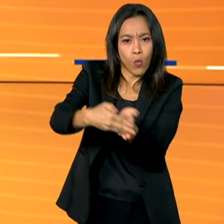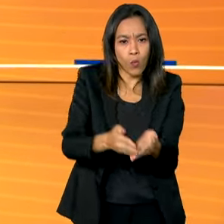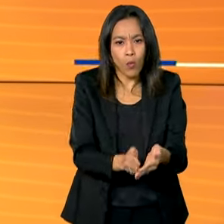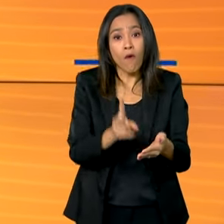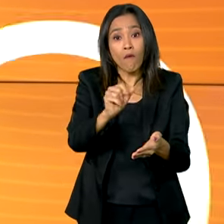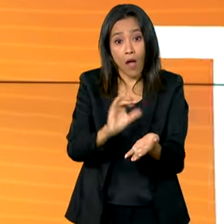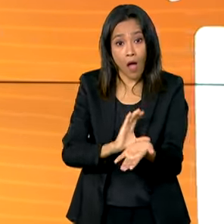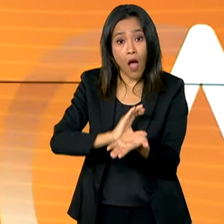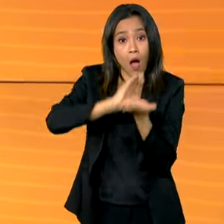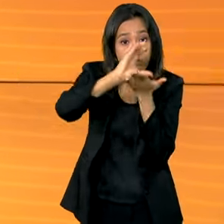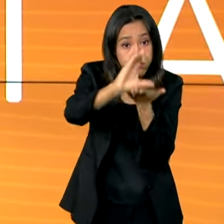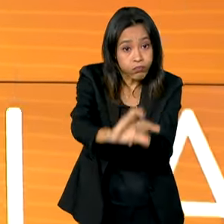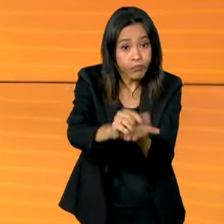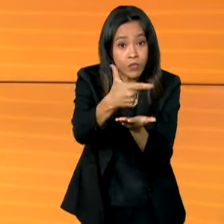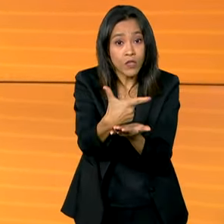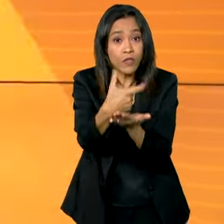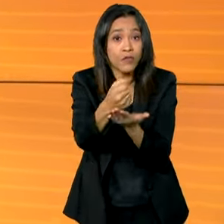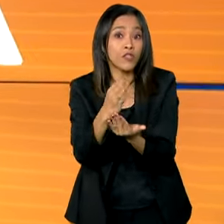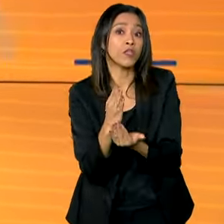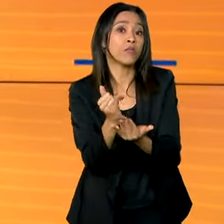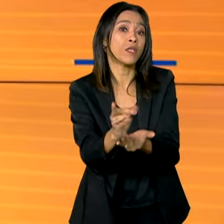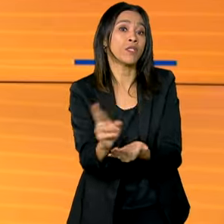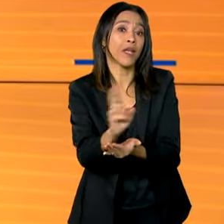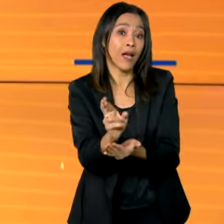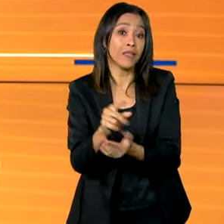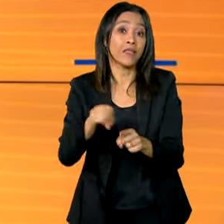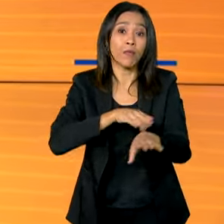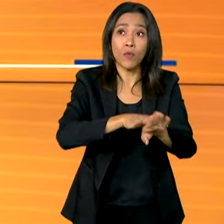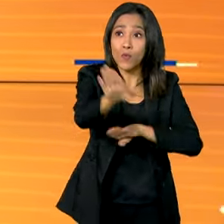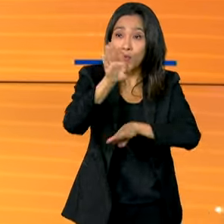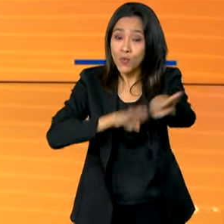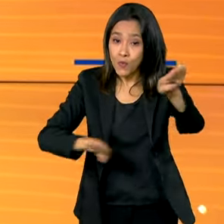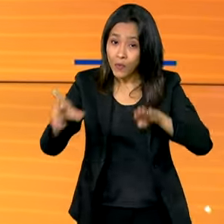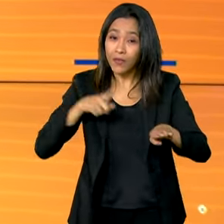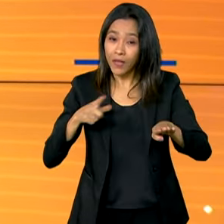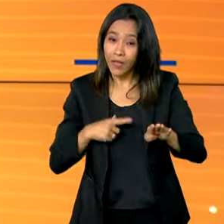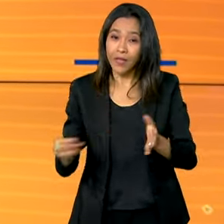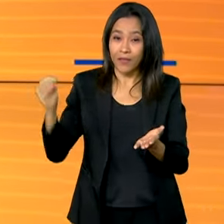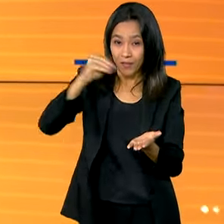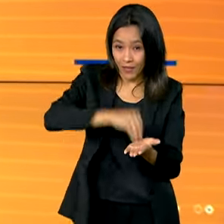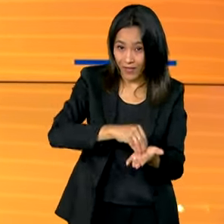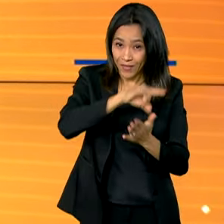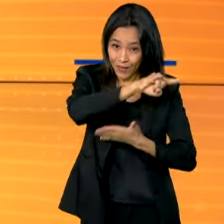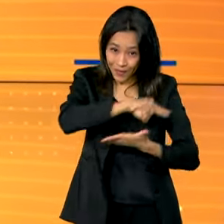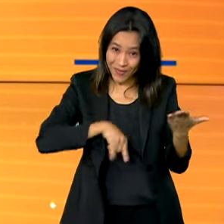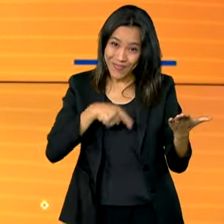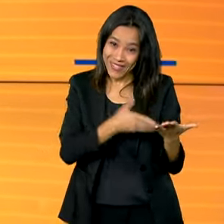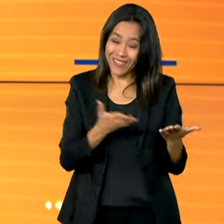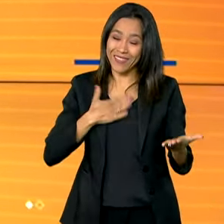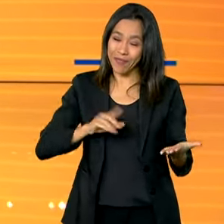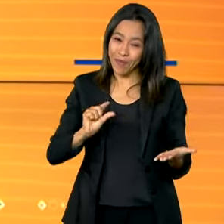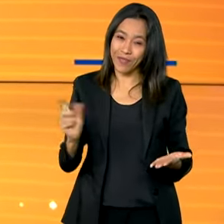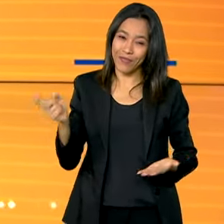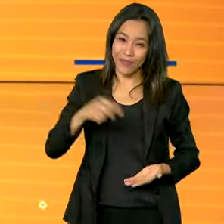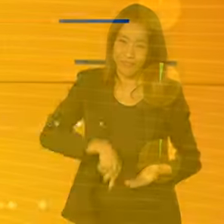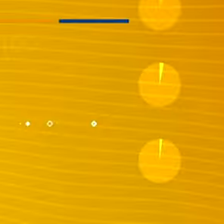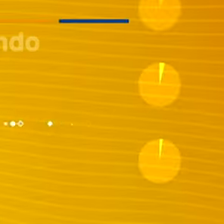investimentos de 20 bilhões de reais e as hidrovias foram incluídas nas concessões. A gente volta já já.